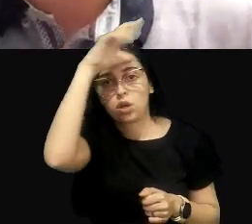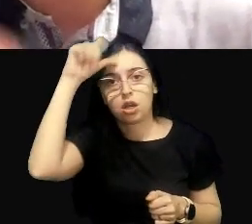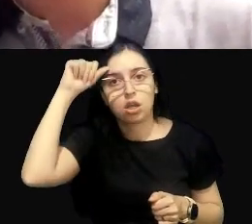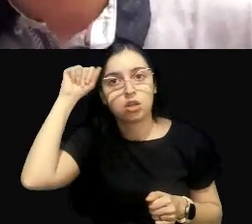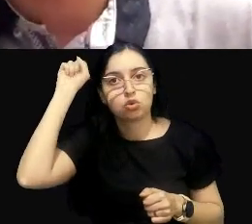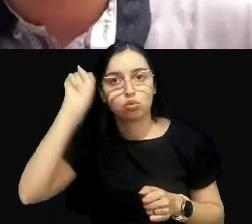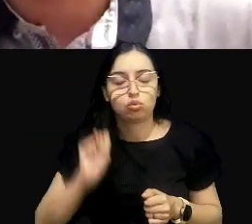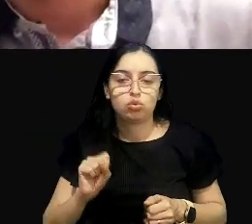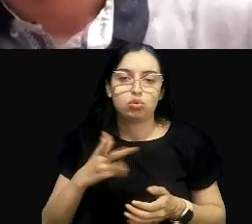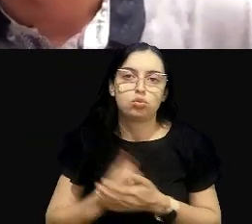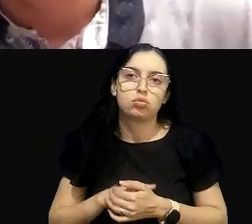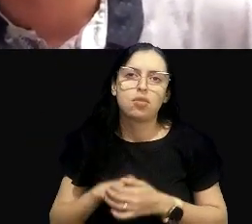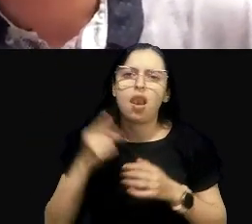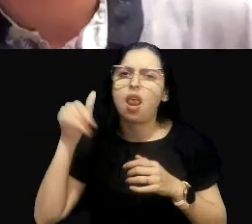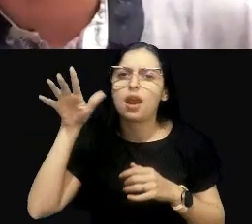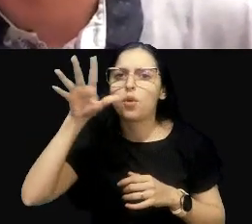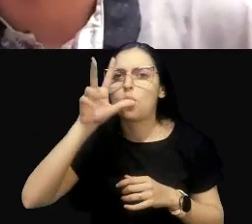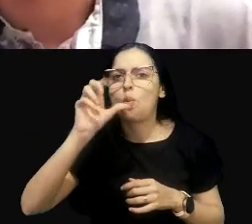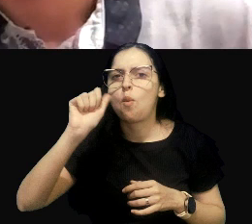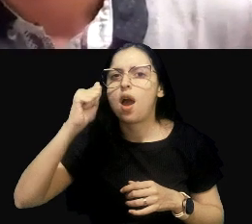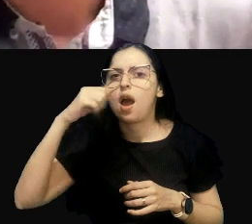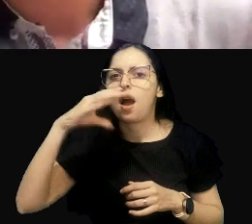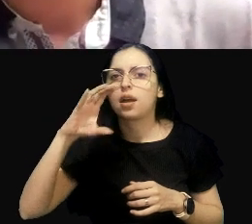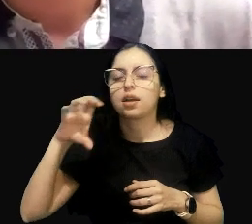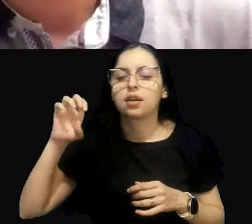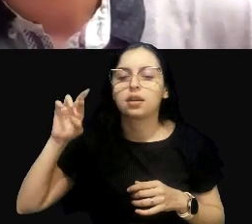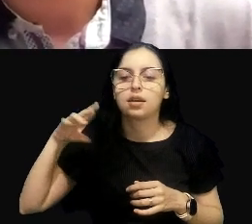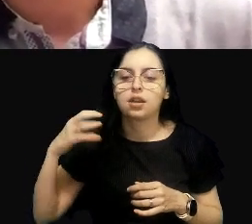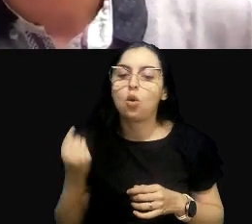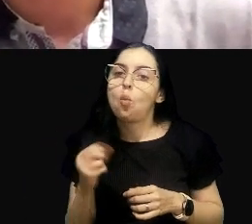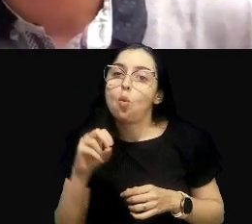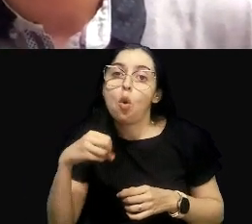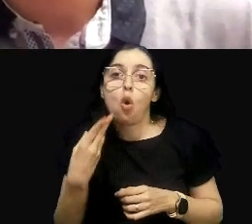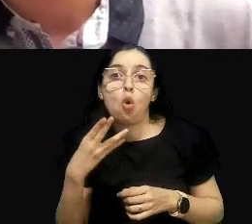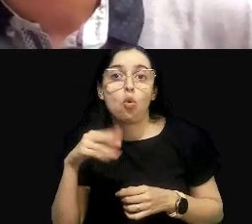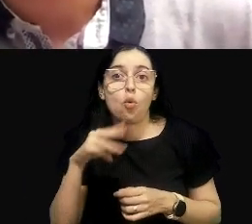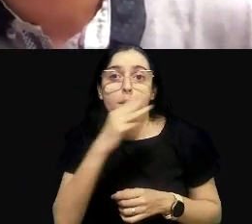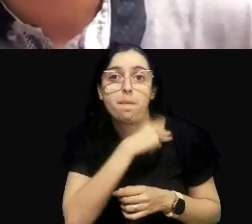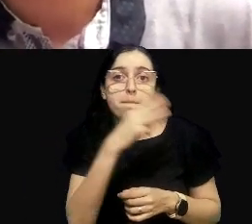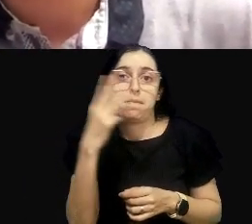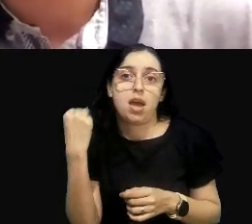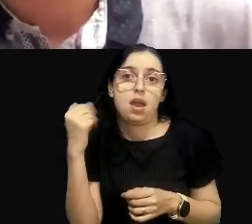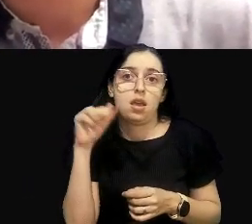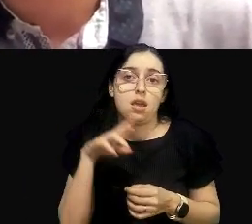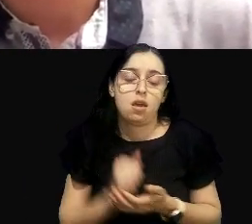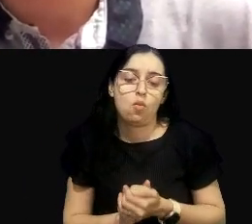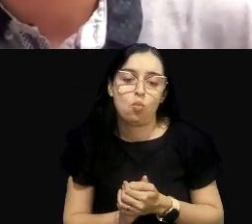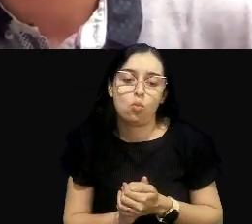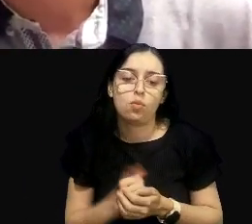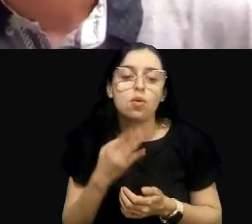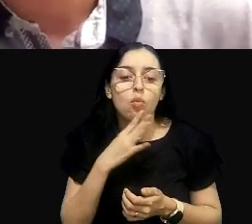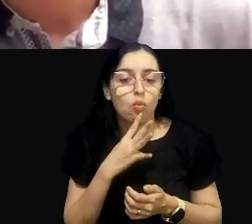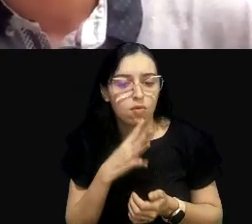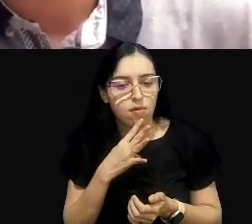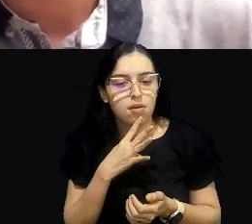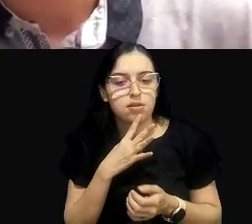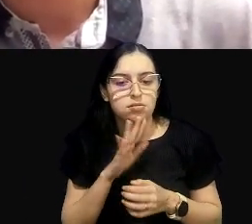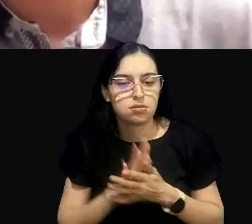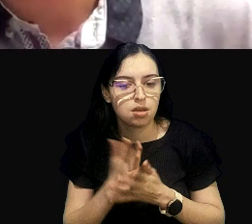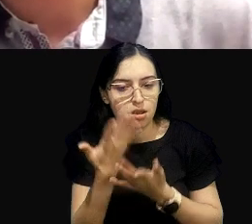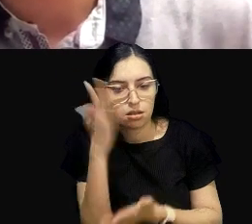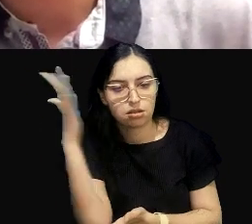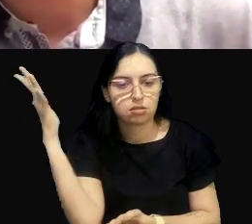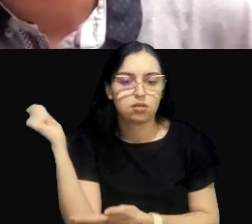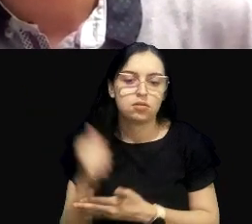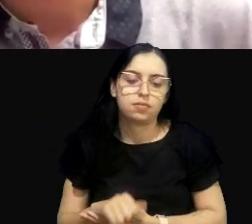reservatório, no Acre, ou no Maranhão? Então, aqui, conhecer essas condições naturais demanda